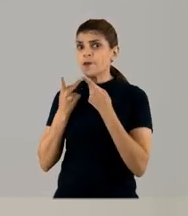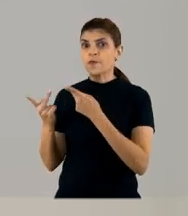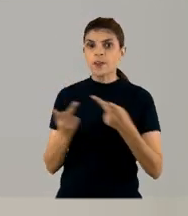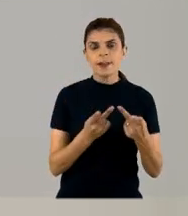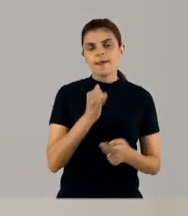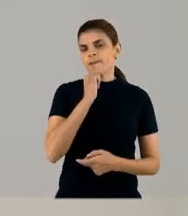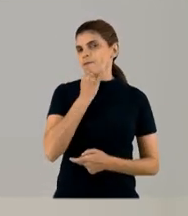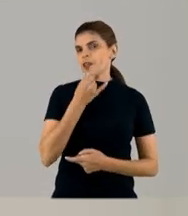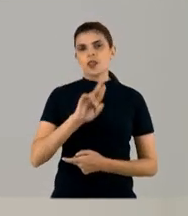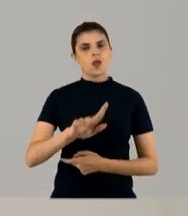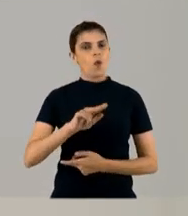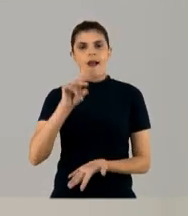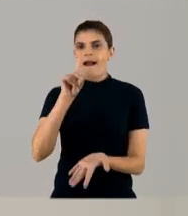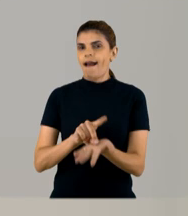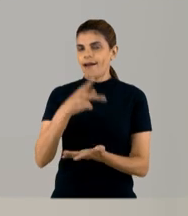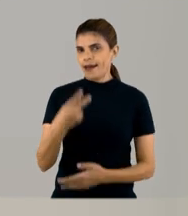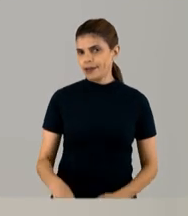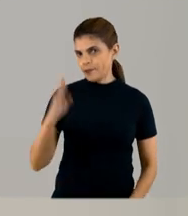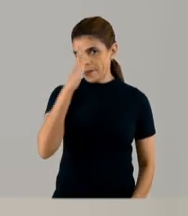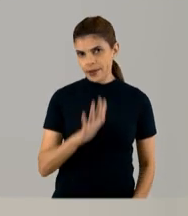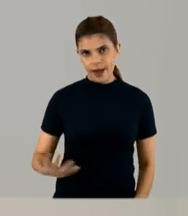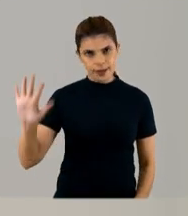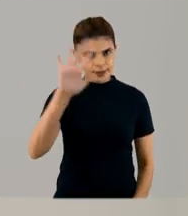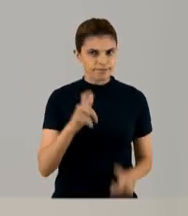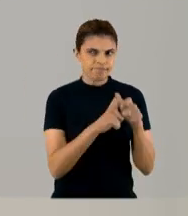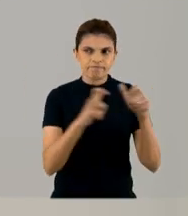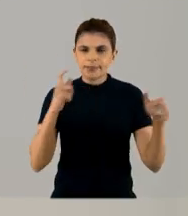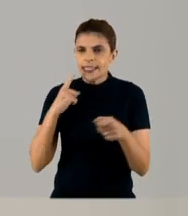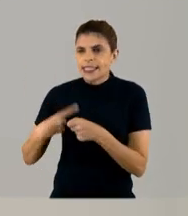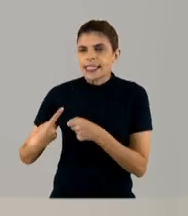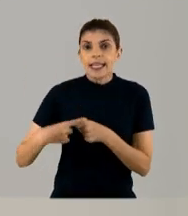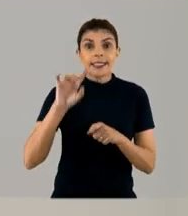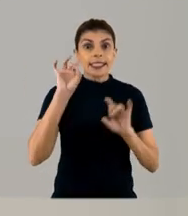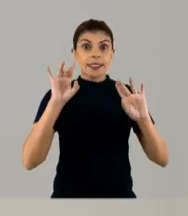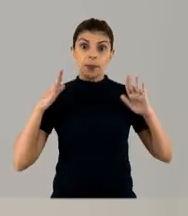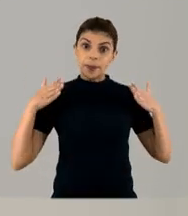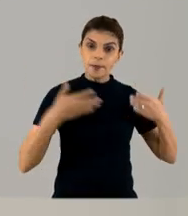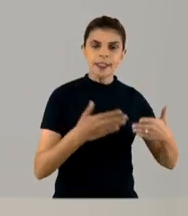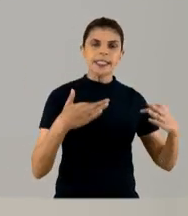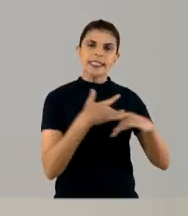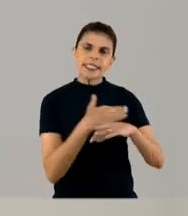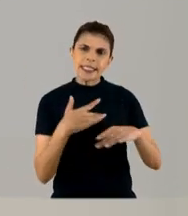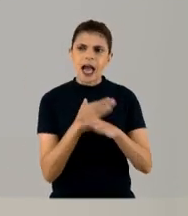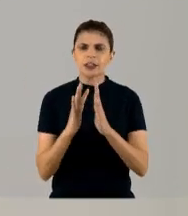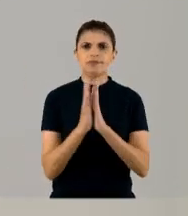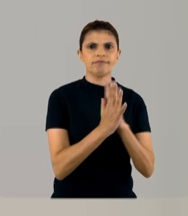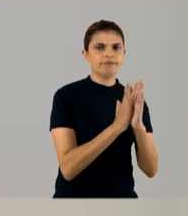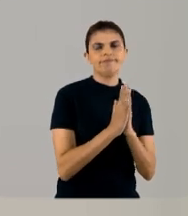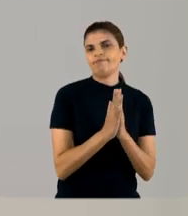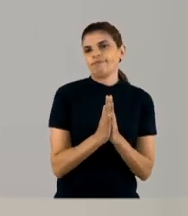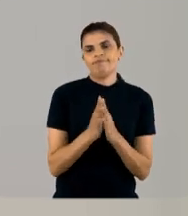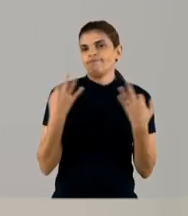infelizmente não é a realidade nossa na maior parte das cidades, especialmente das metrópoles, isso é algo ainda